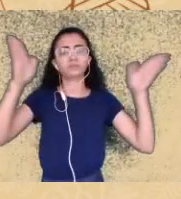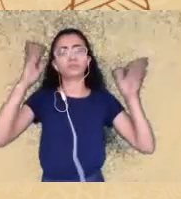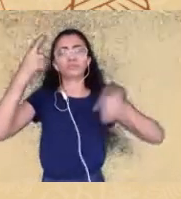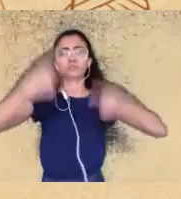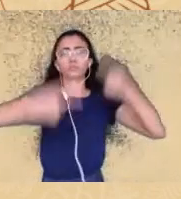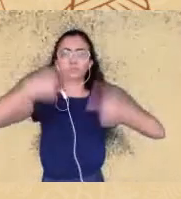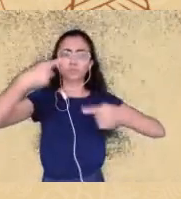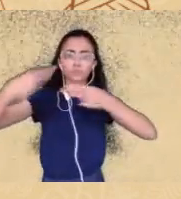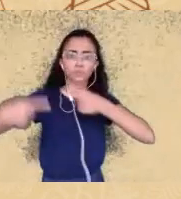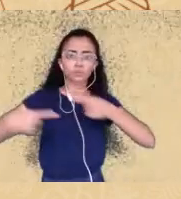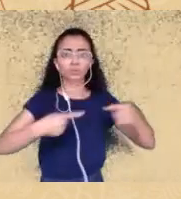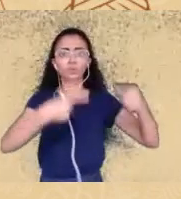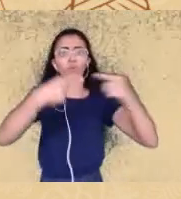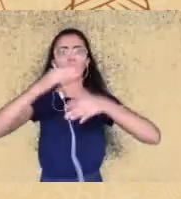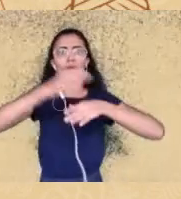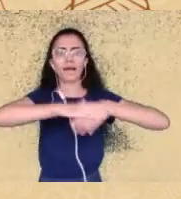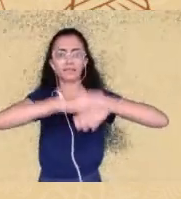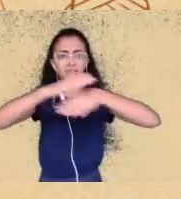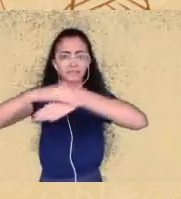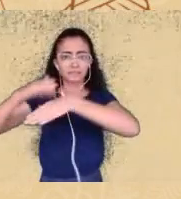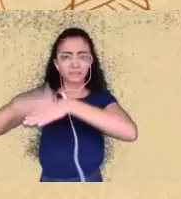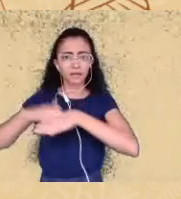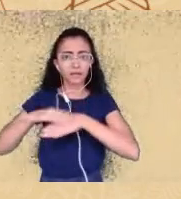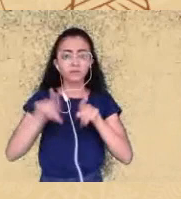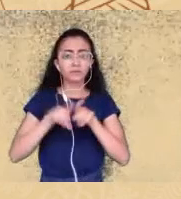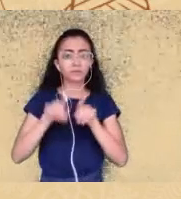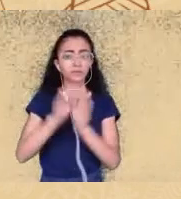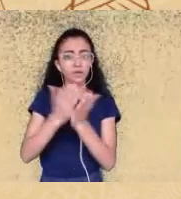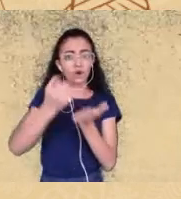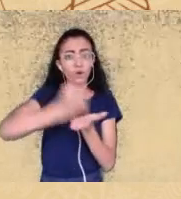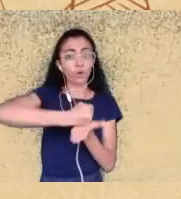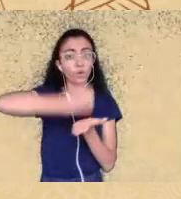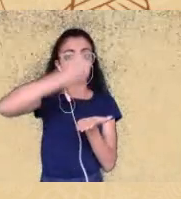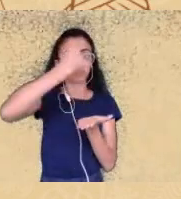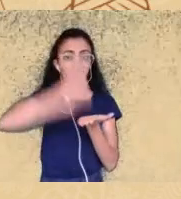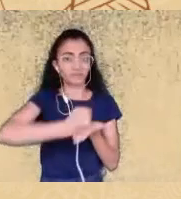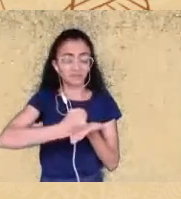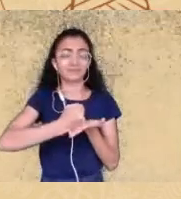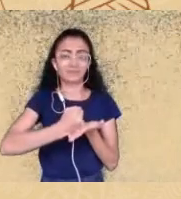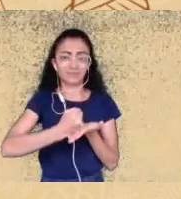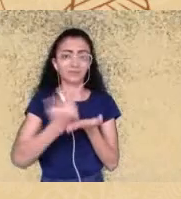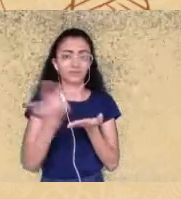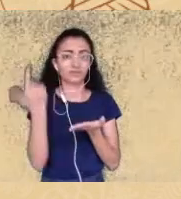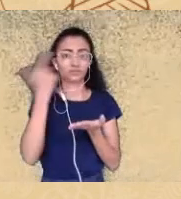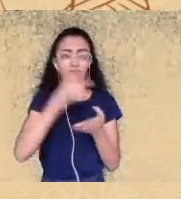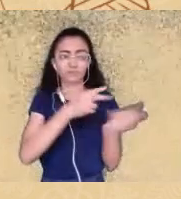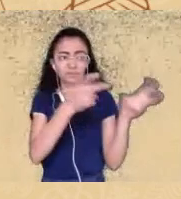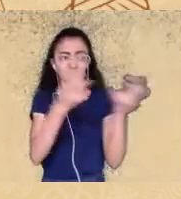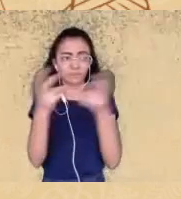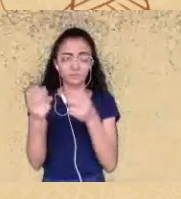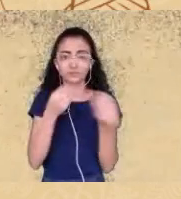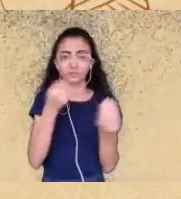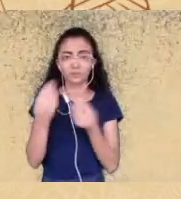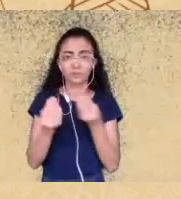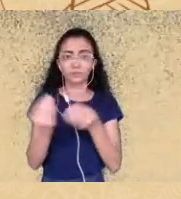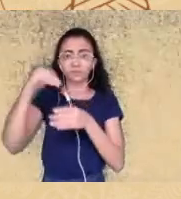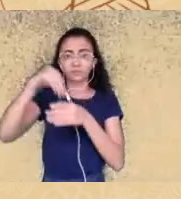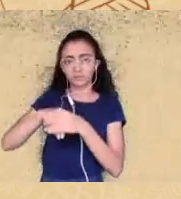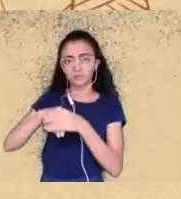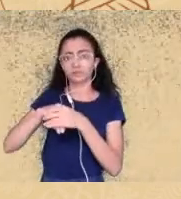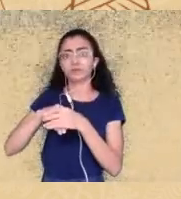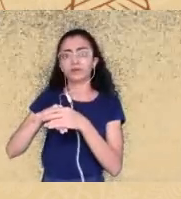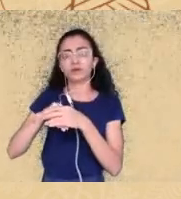as contratações que aqui apareceram no próprio sistema conselhos de pessoas indígenas e pessoas negras enfim